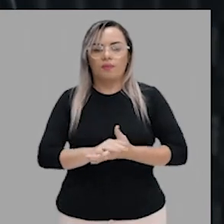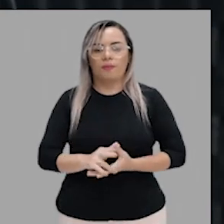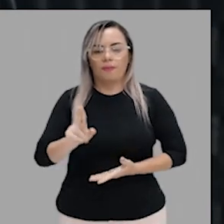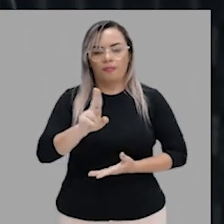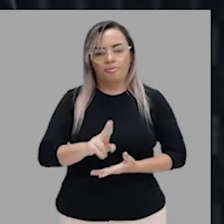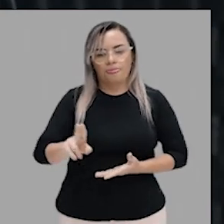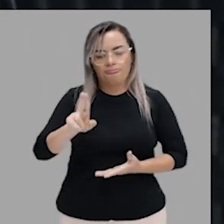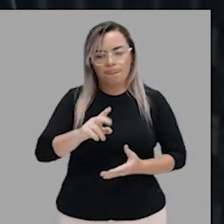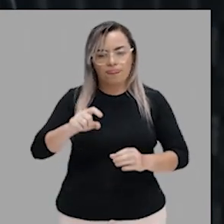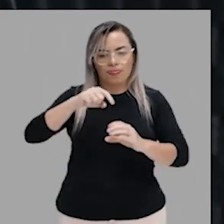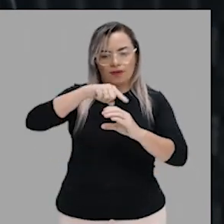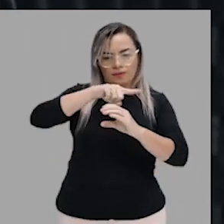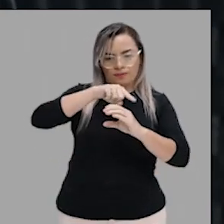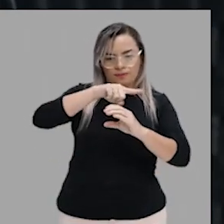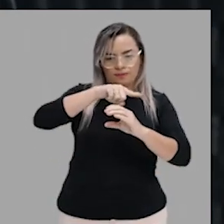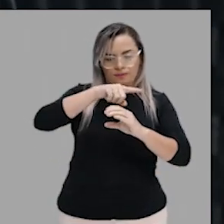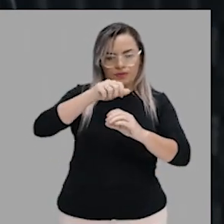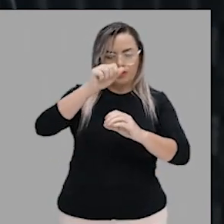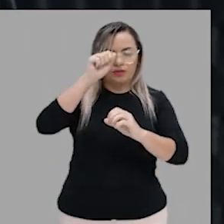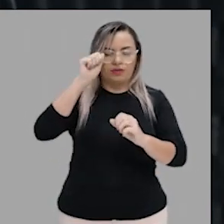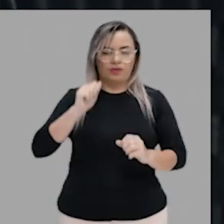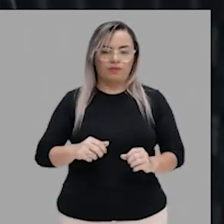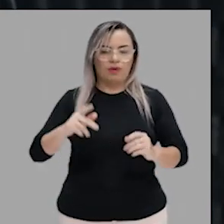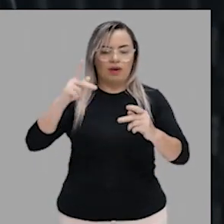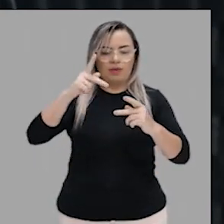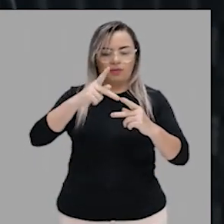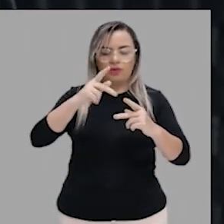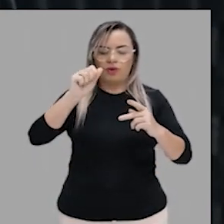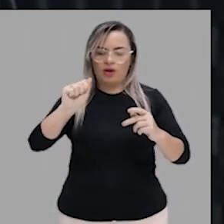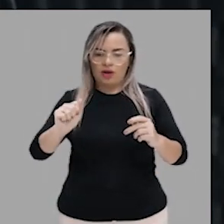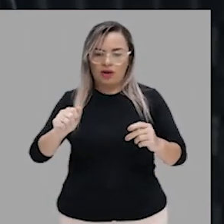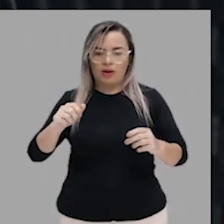preposição A mais artigo A, que eu já acabei de falar.